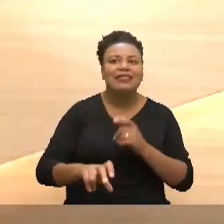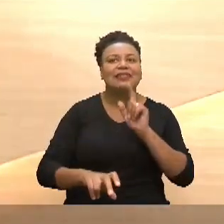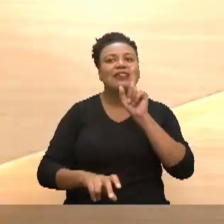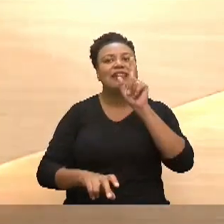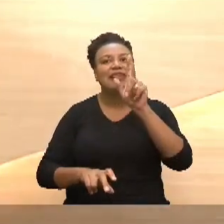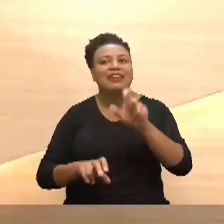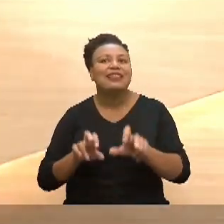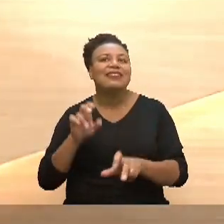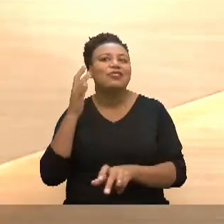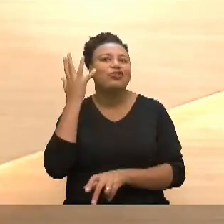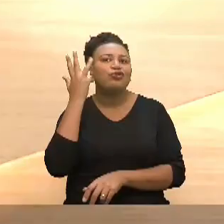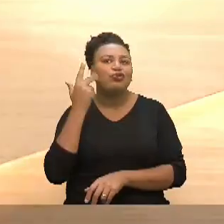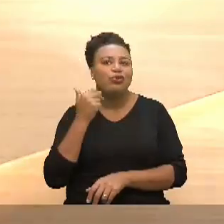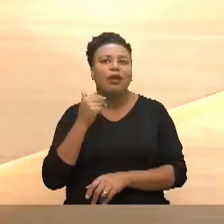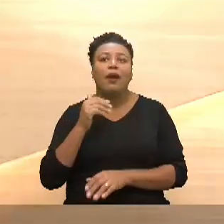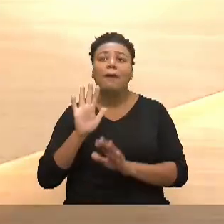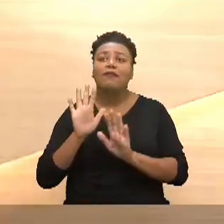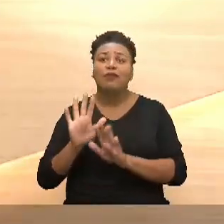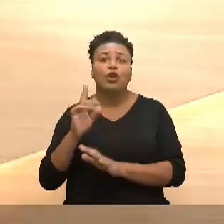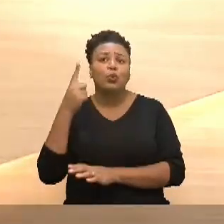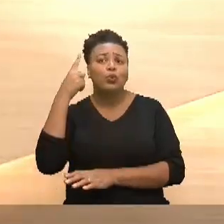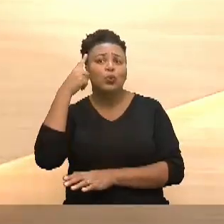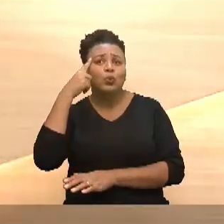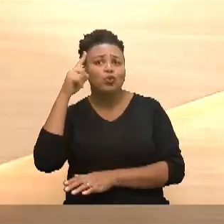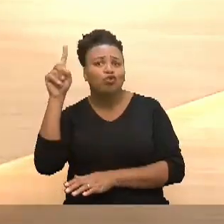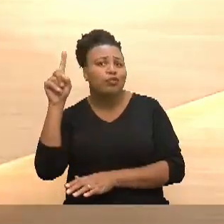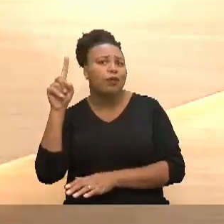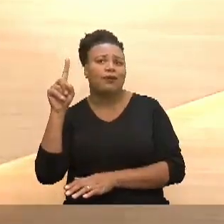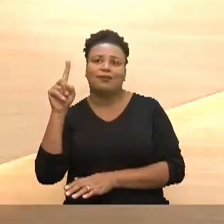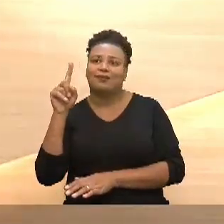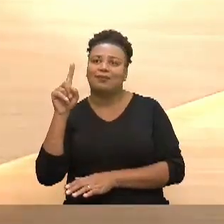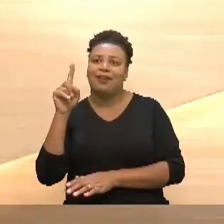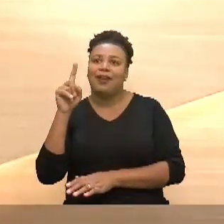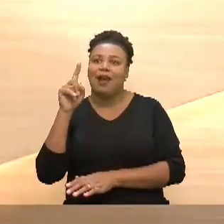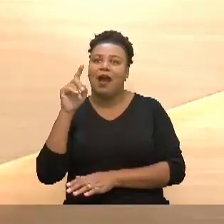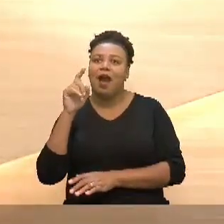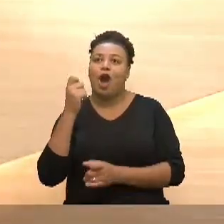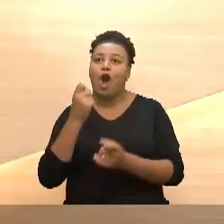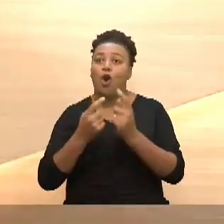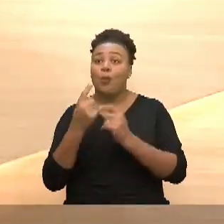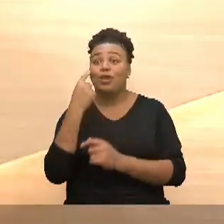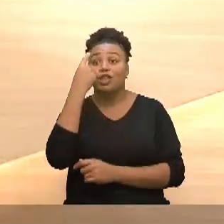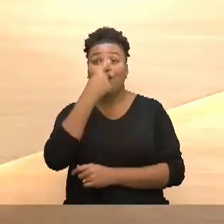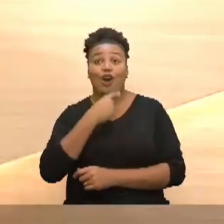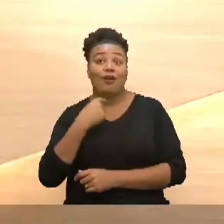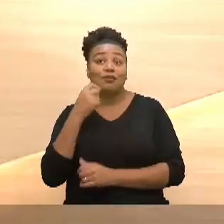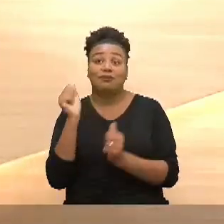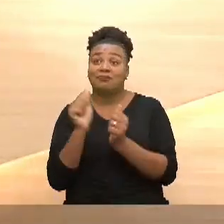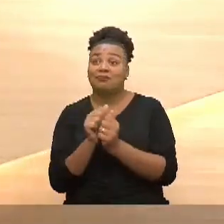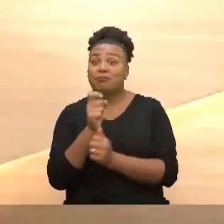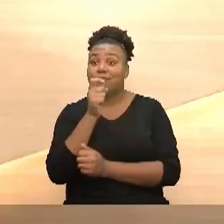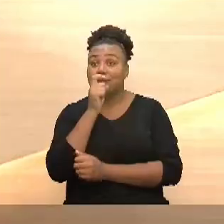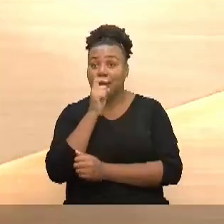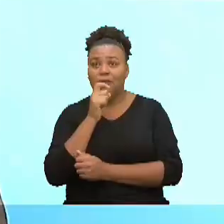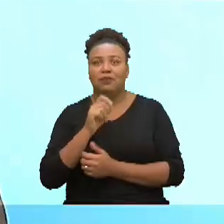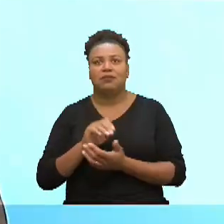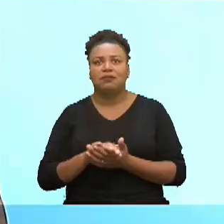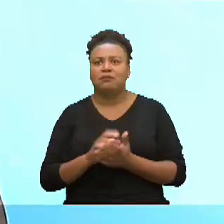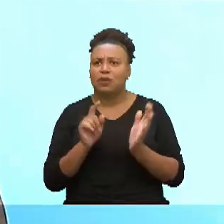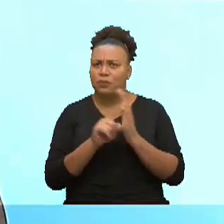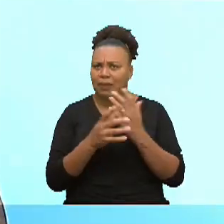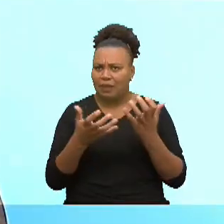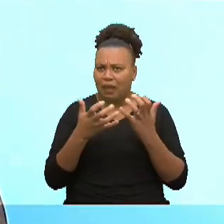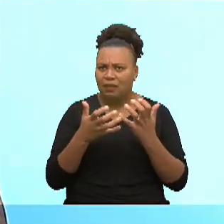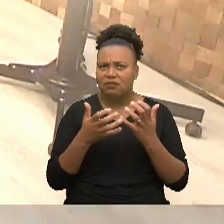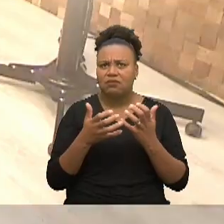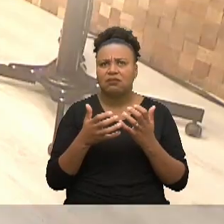mas passam assim um dia sabe algumas horas digamos assim com o pai e nem querem ir muito e